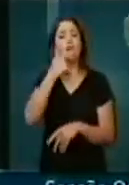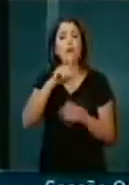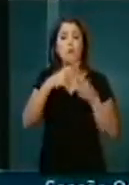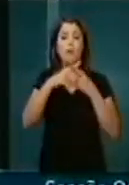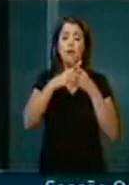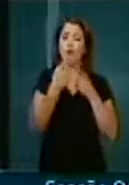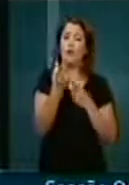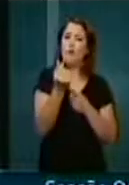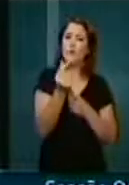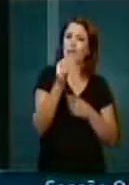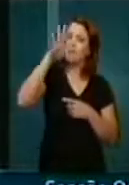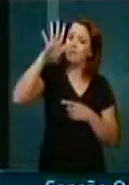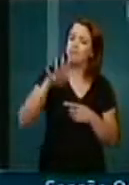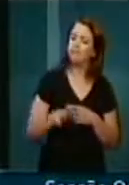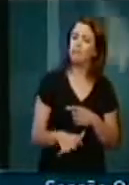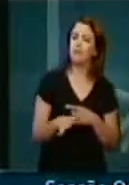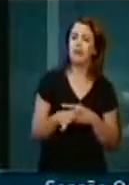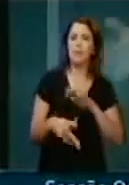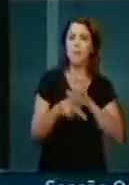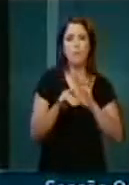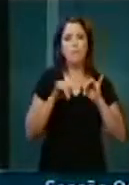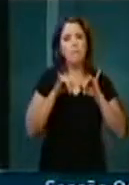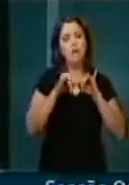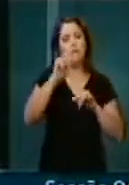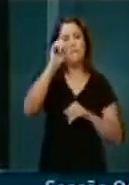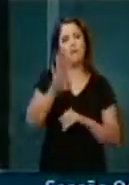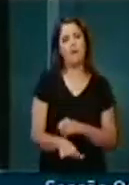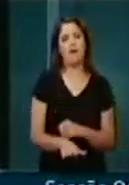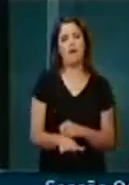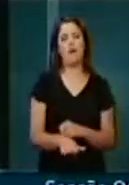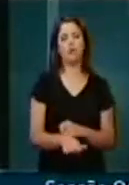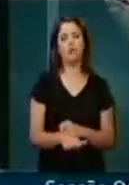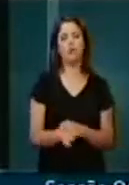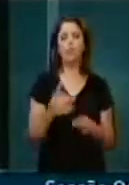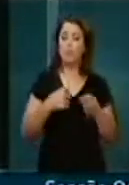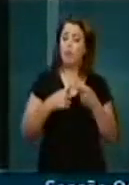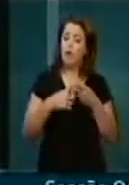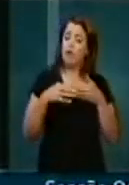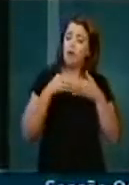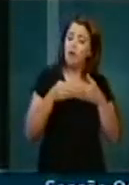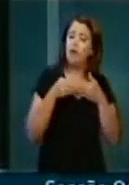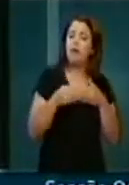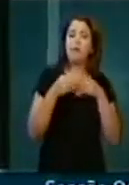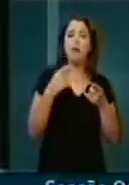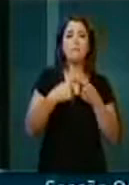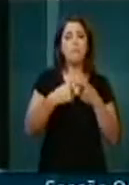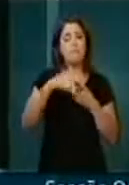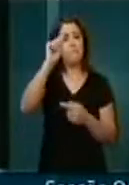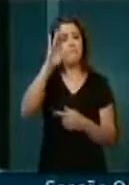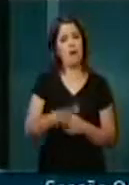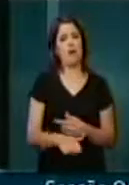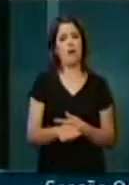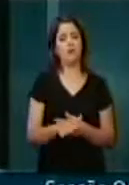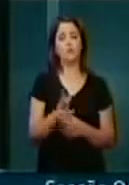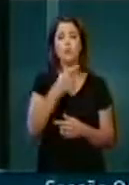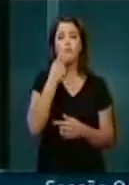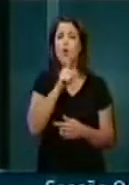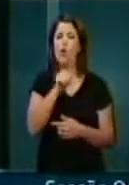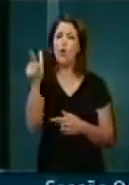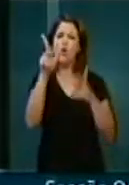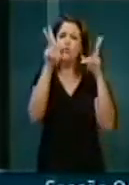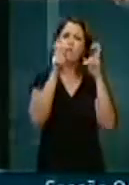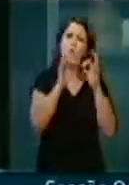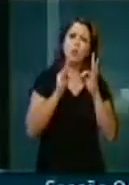mercadoria chegará aos submercados mais barato, porque o transporte torna-se mais barato. Há outros